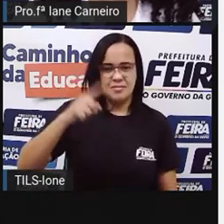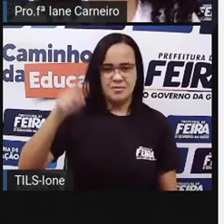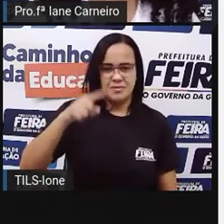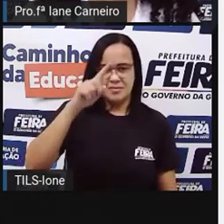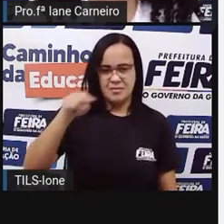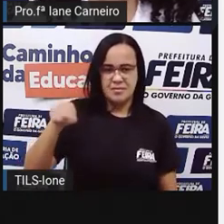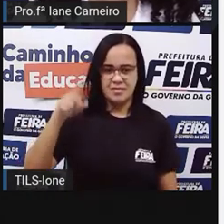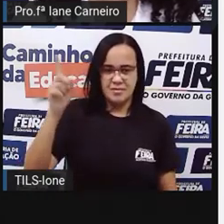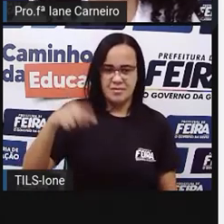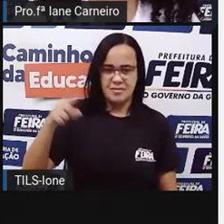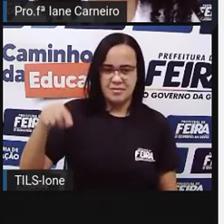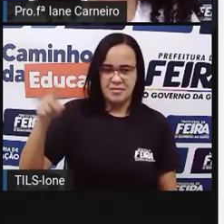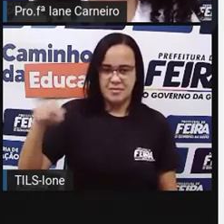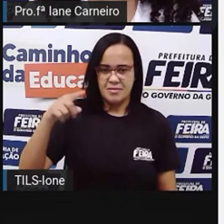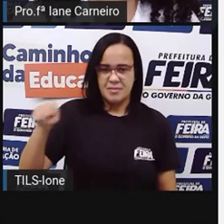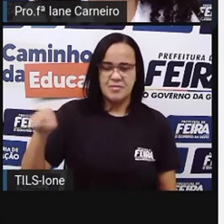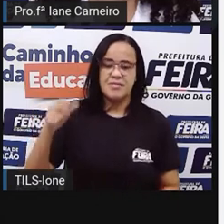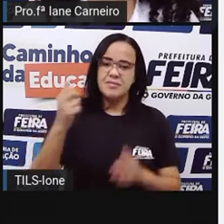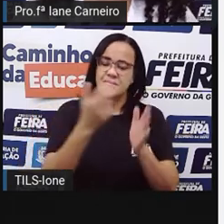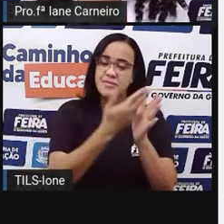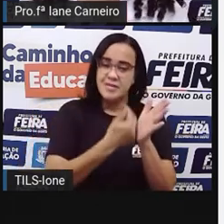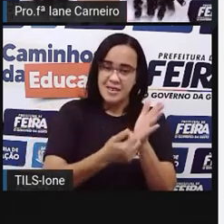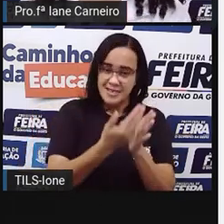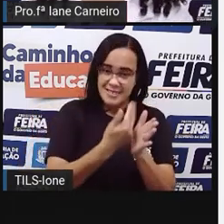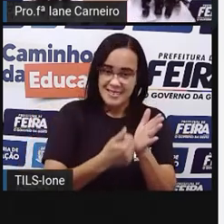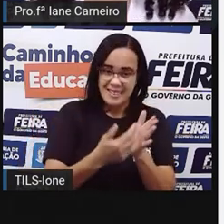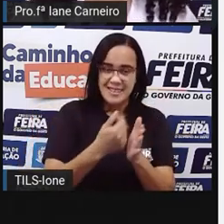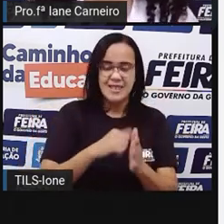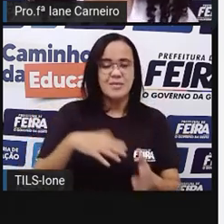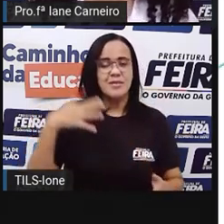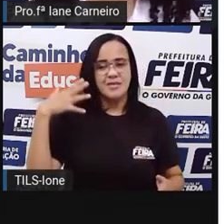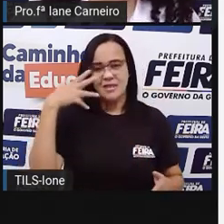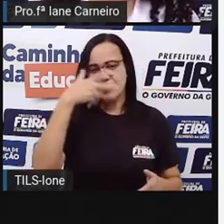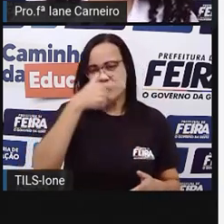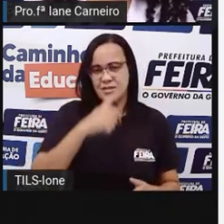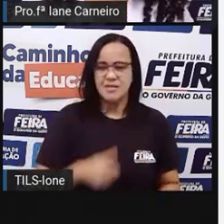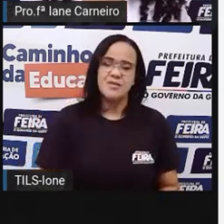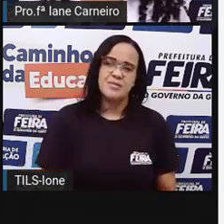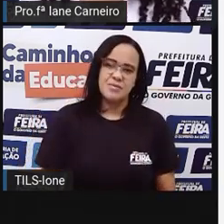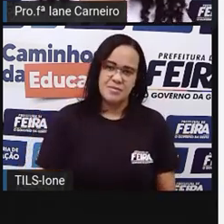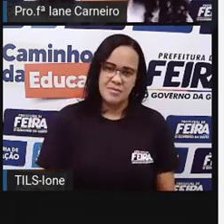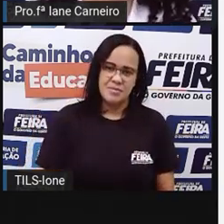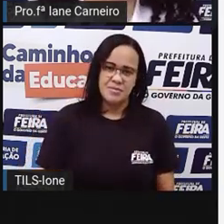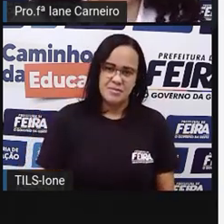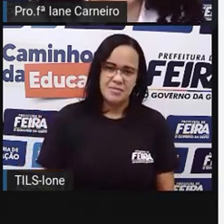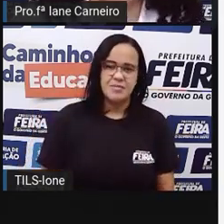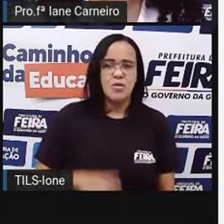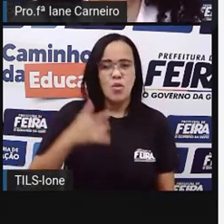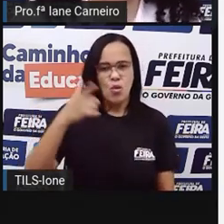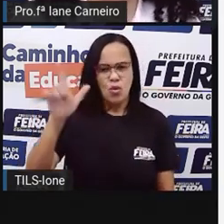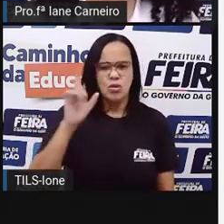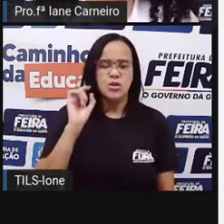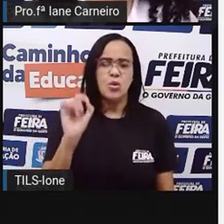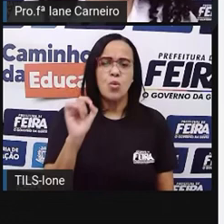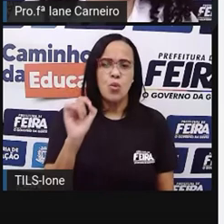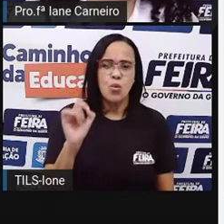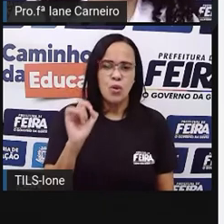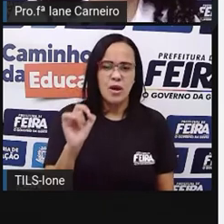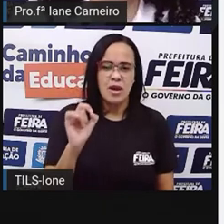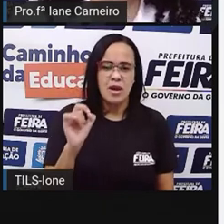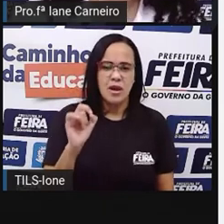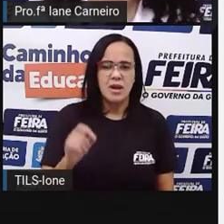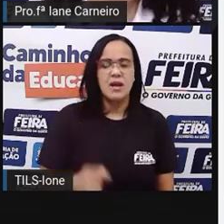Umas coisinhas assim, ó. Para enfeitar. Sabe? Ia fazendo assim. Outra coisa que eu fazia também era